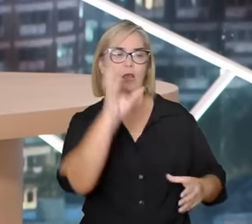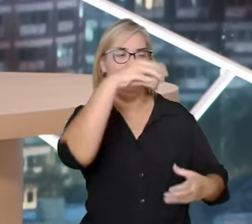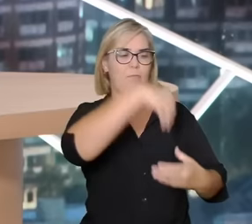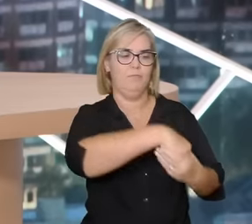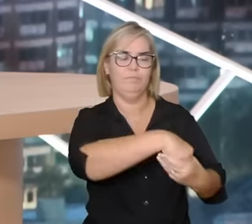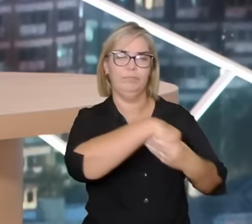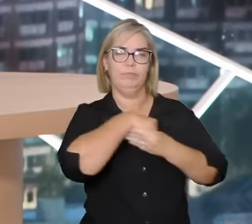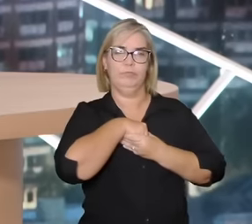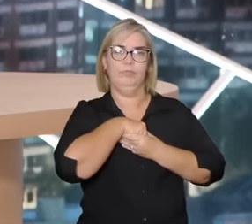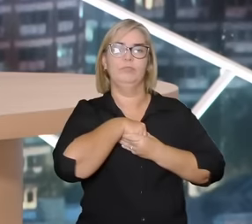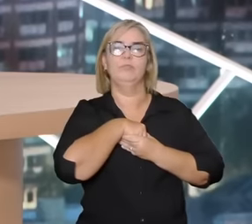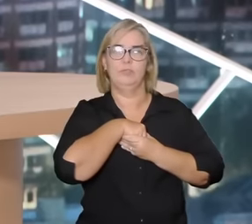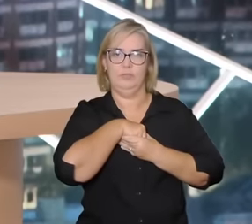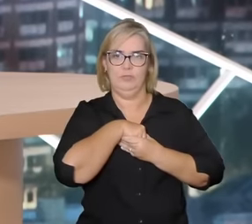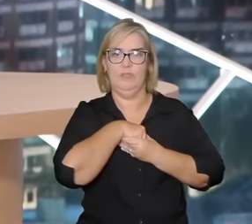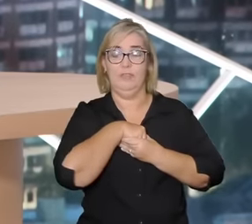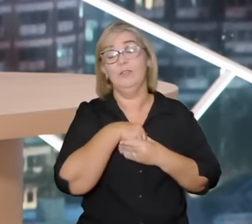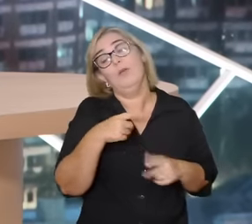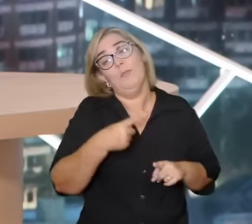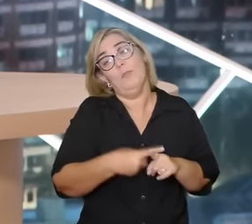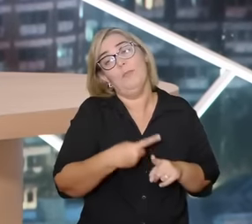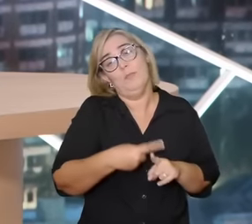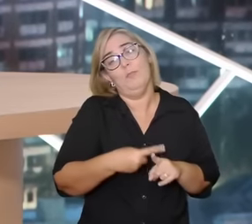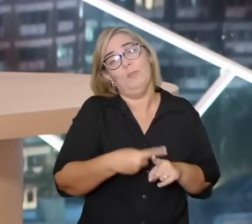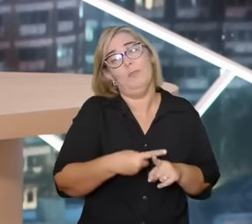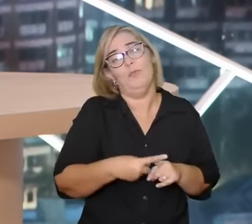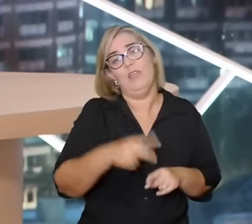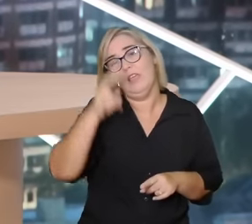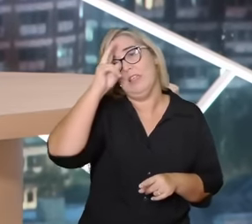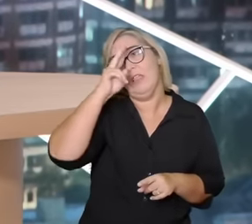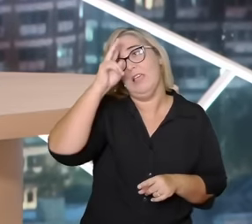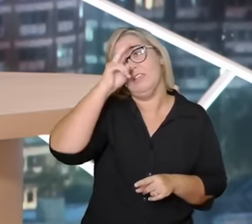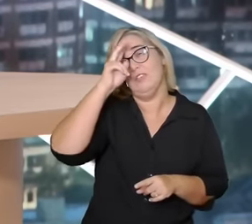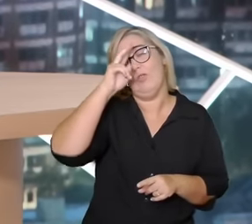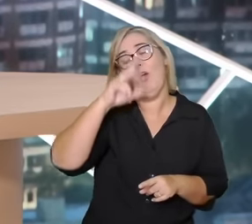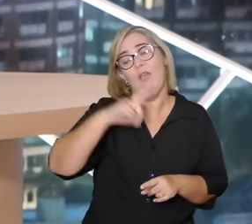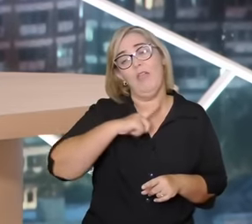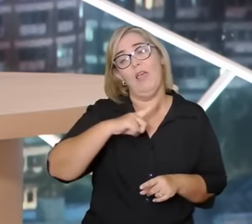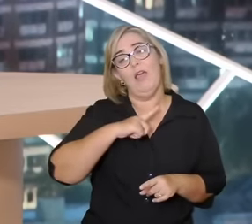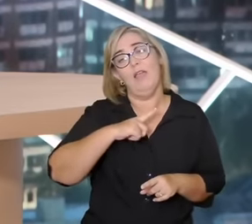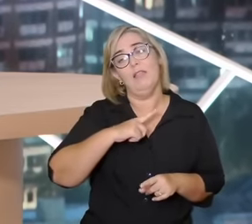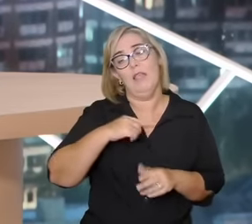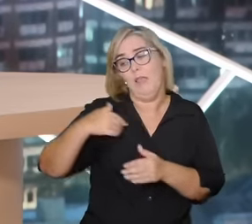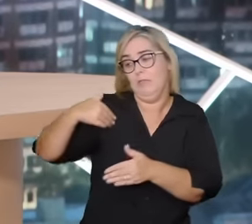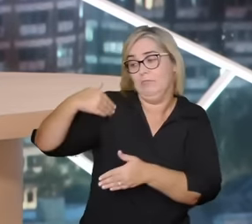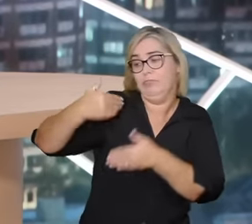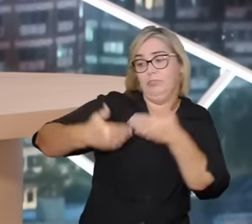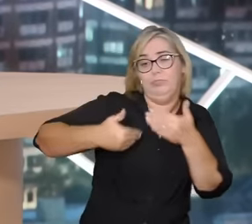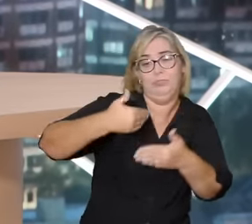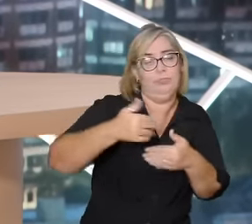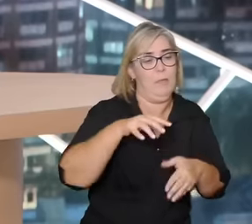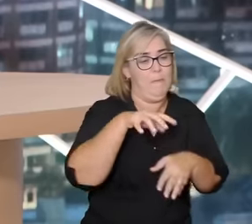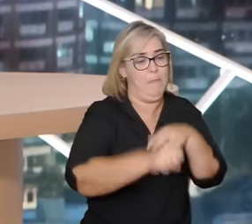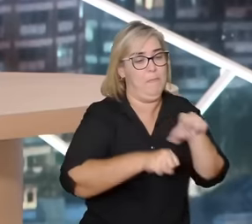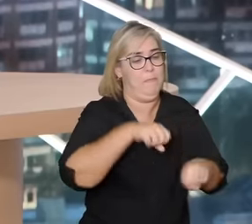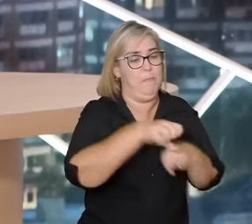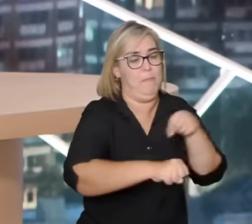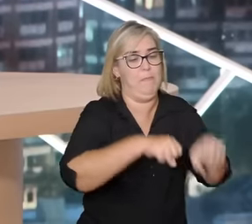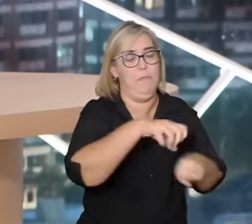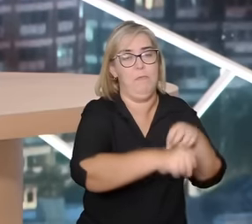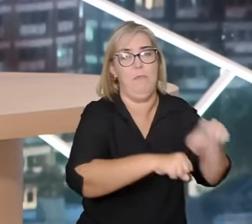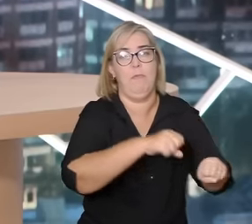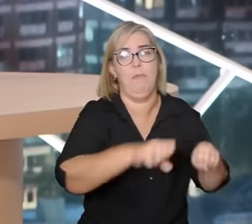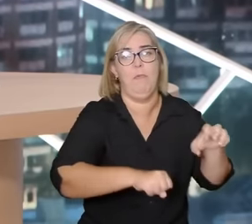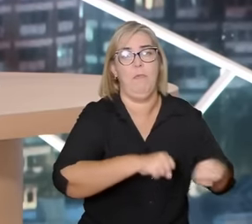conta dos processos de colonização as sociedades em crise se tornaram o modelo operacional do